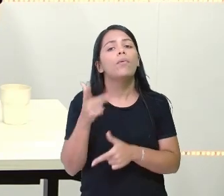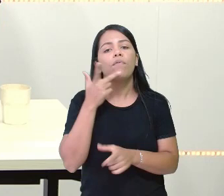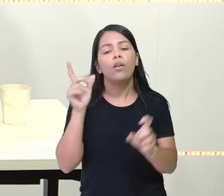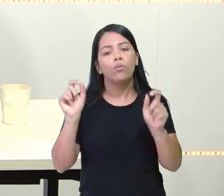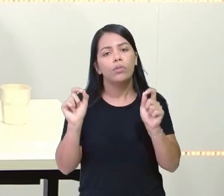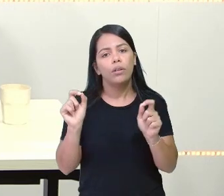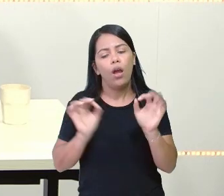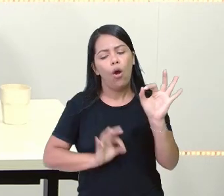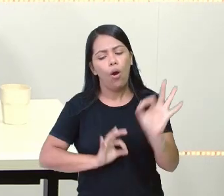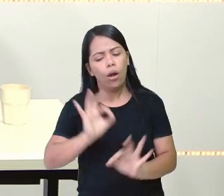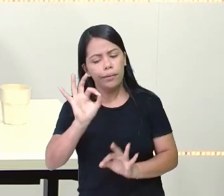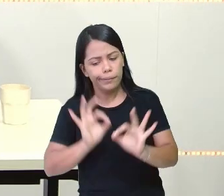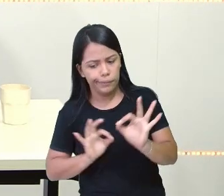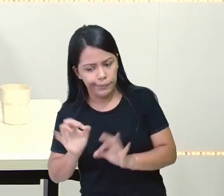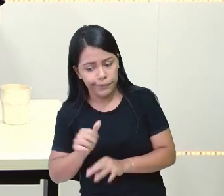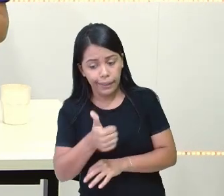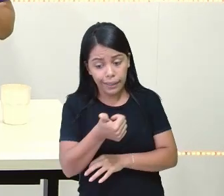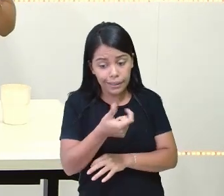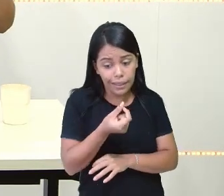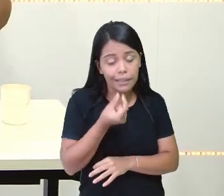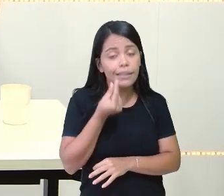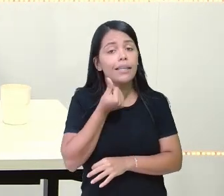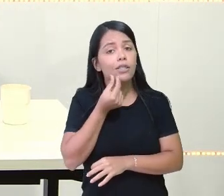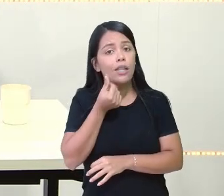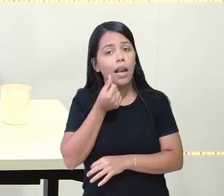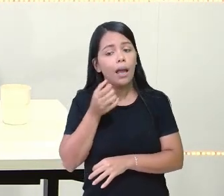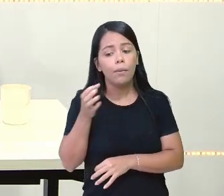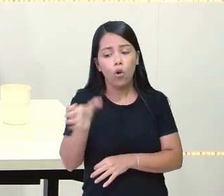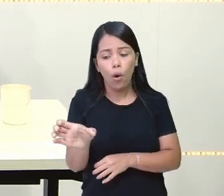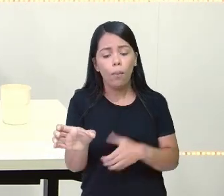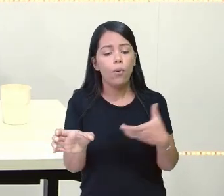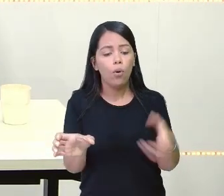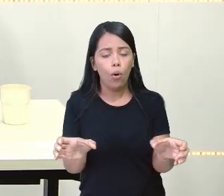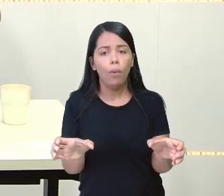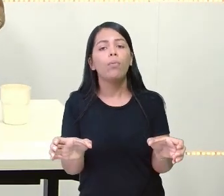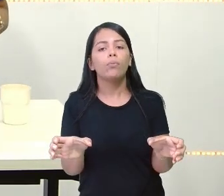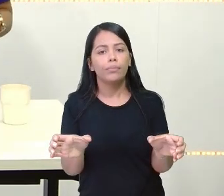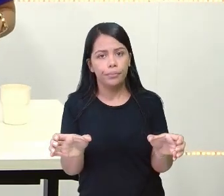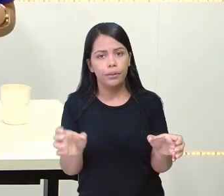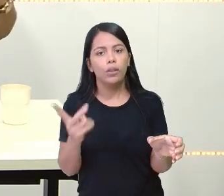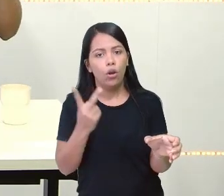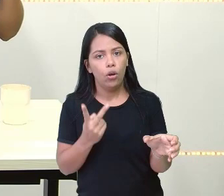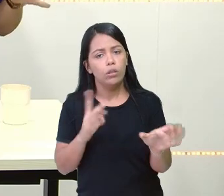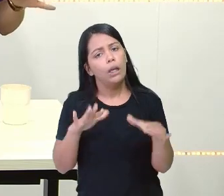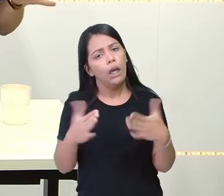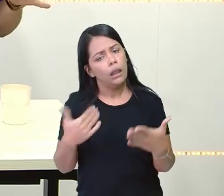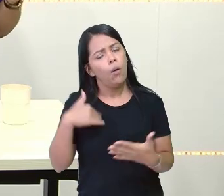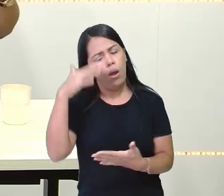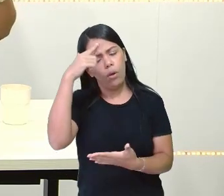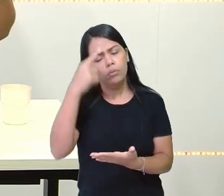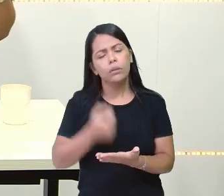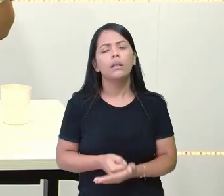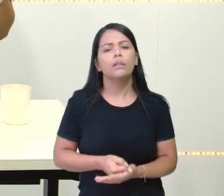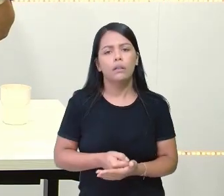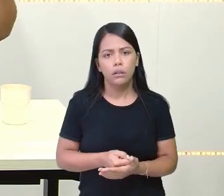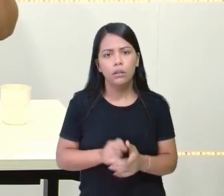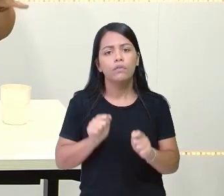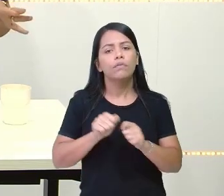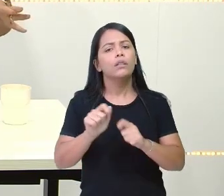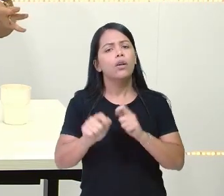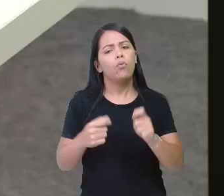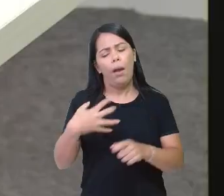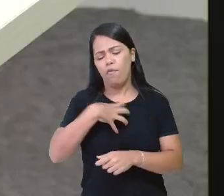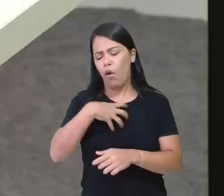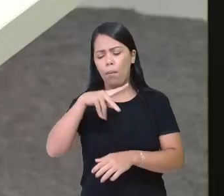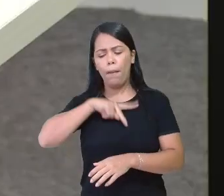é, os 16 lápis em dois copos. Então, eu decidi colocar da forma que eu